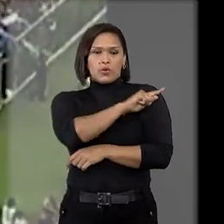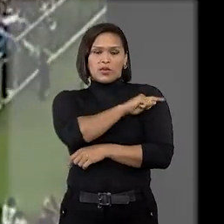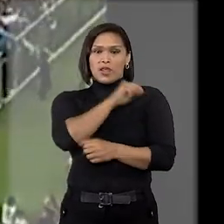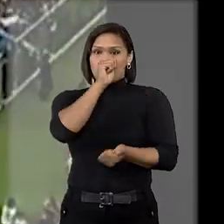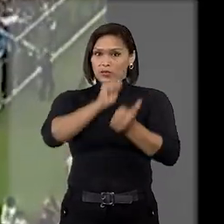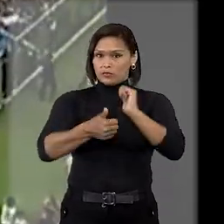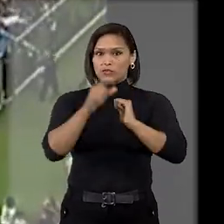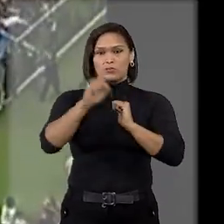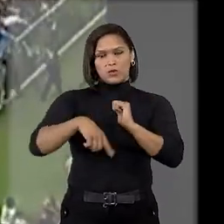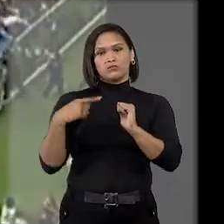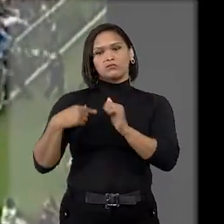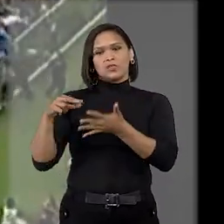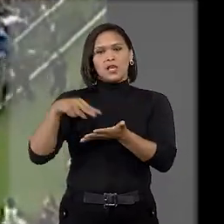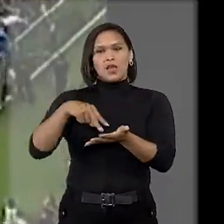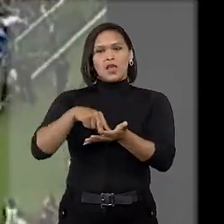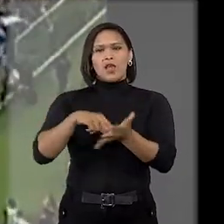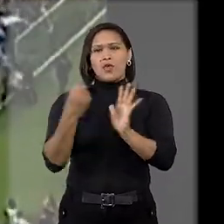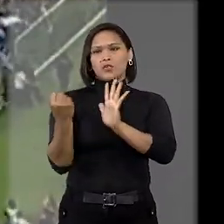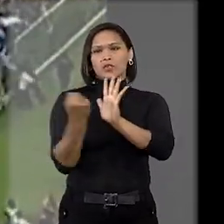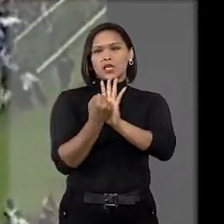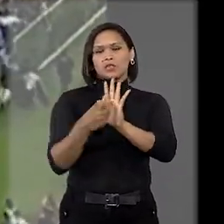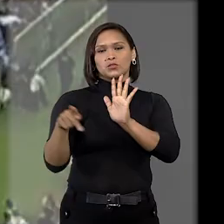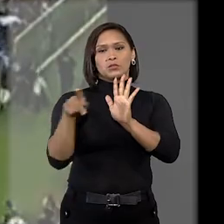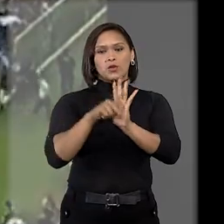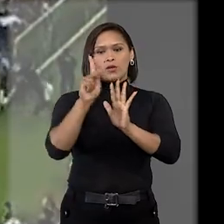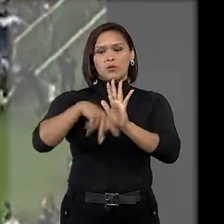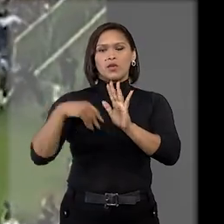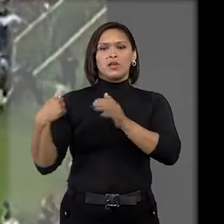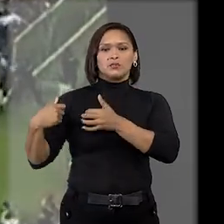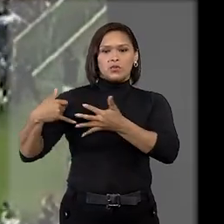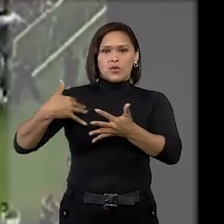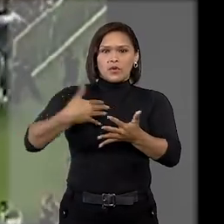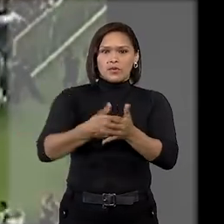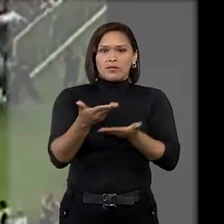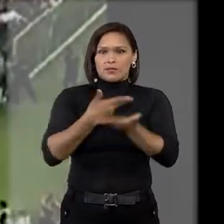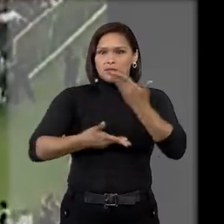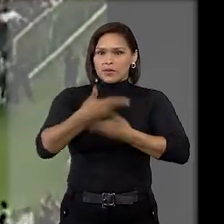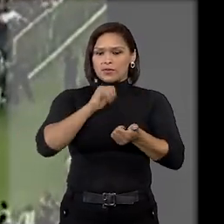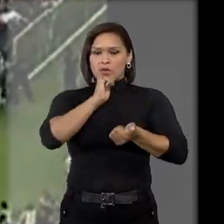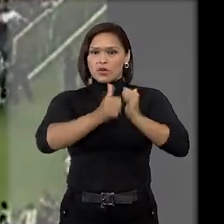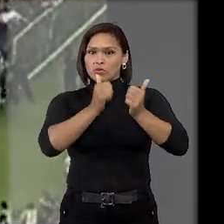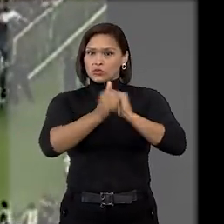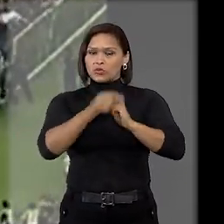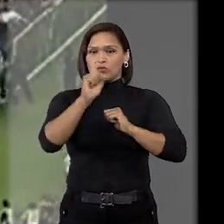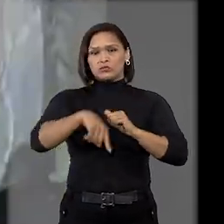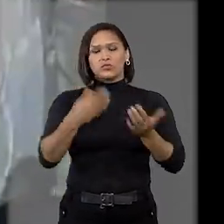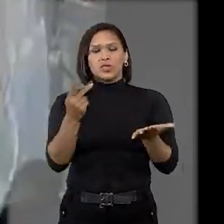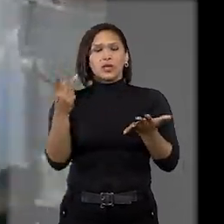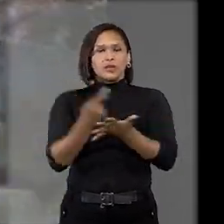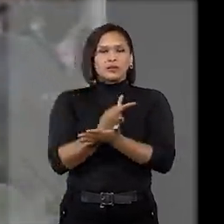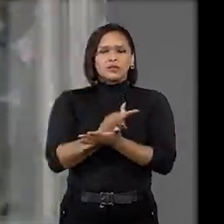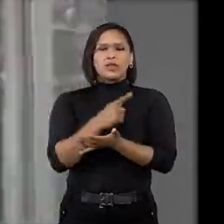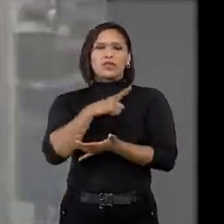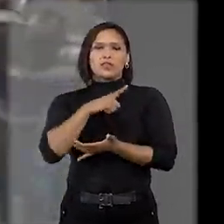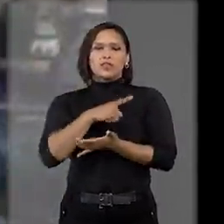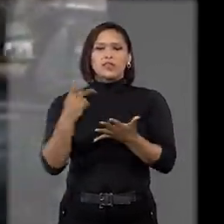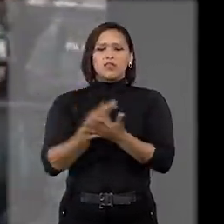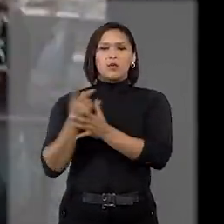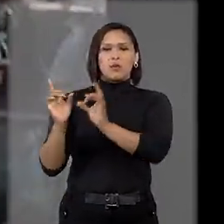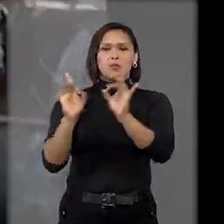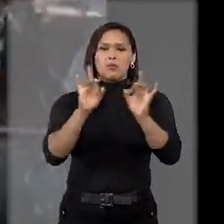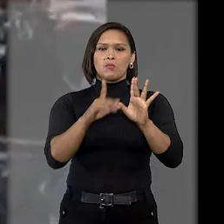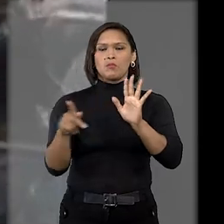sustentou a inexistência de nexo causal entre o acidente e a participação no jogo, já que o episódio teria sido causado